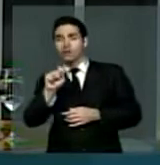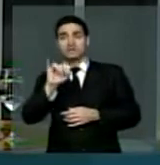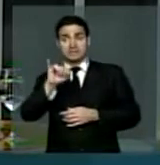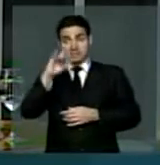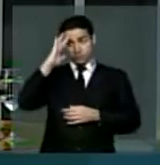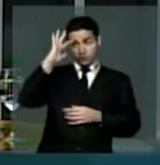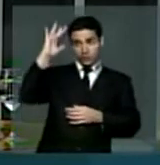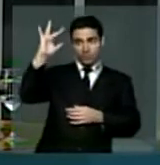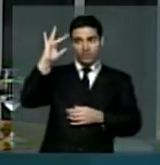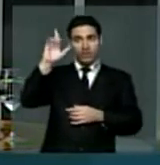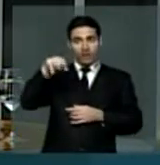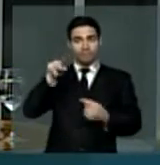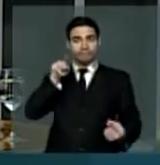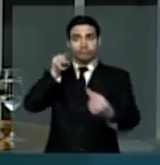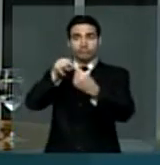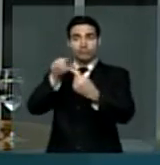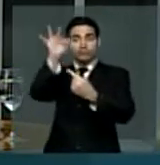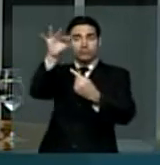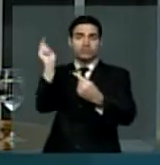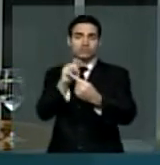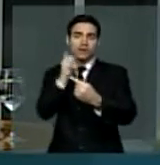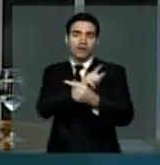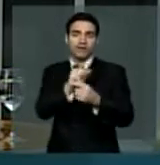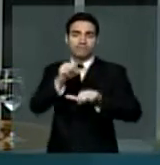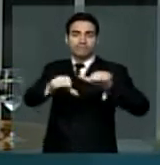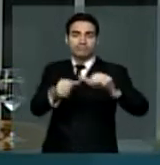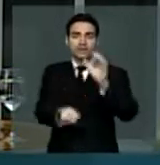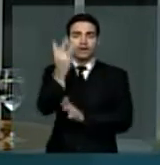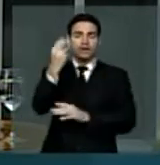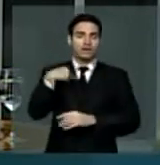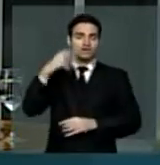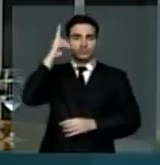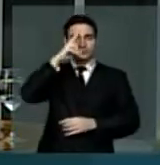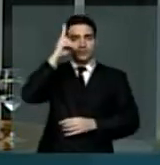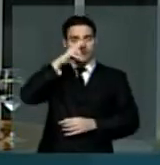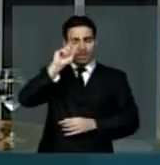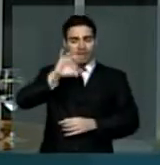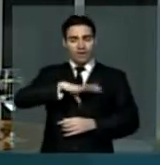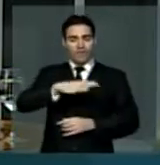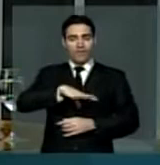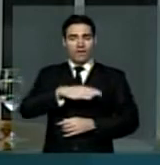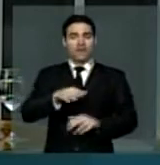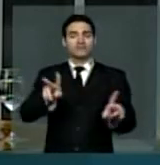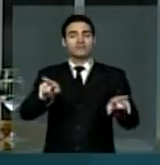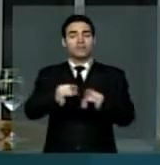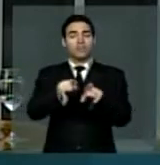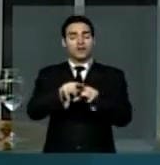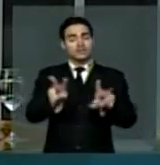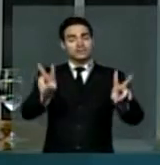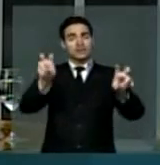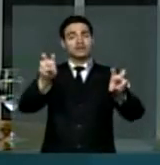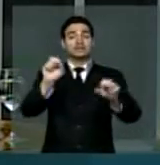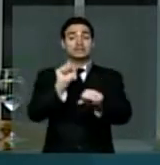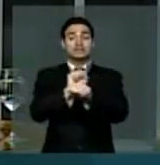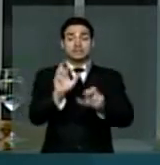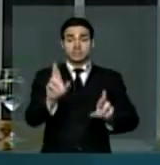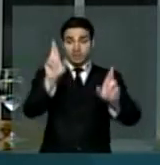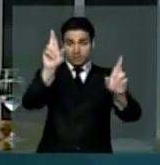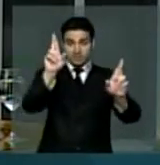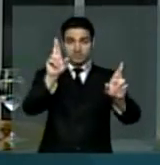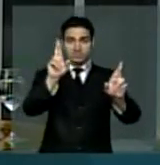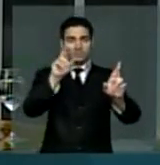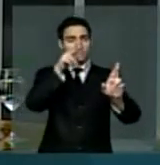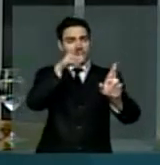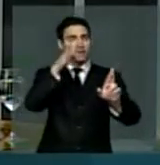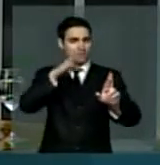história. É a ousadia e a esperança. Fecha aspas. E ainda, de Dom Helder,